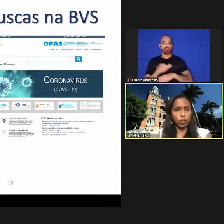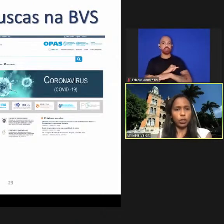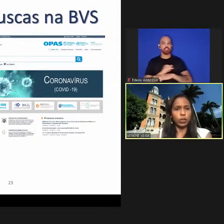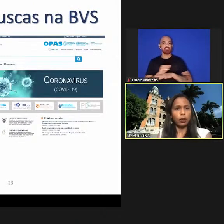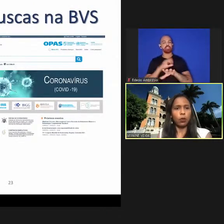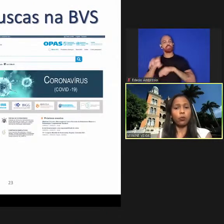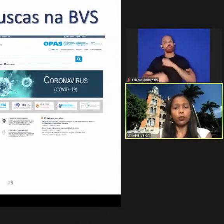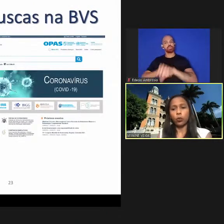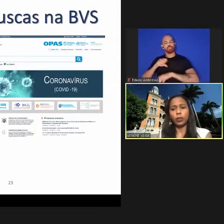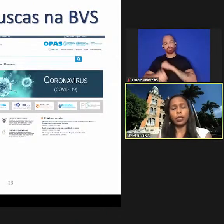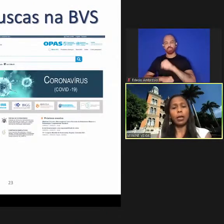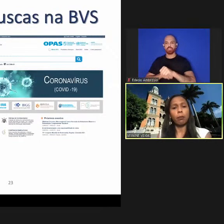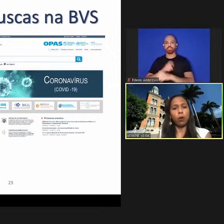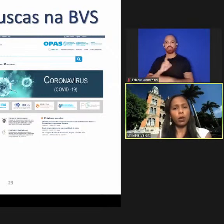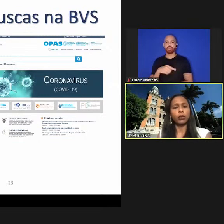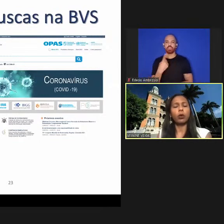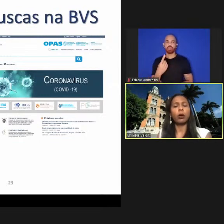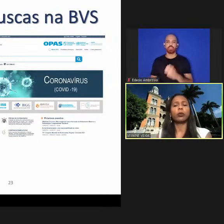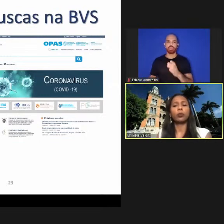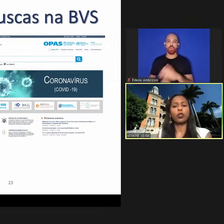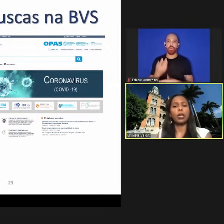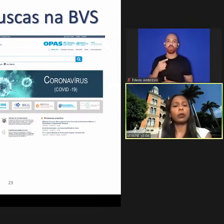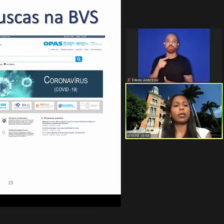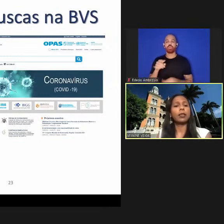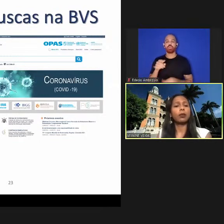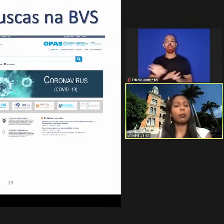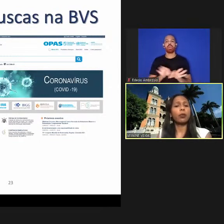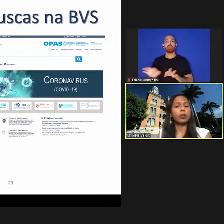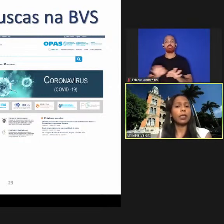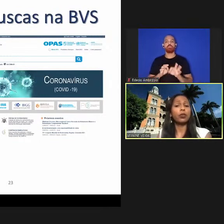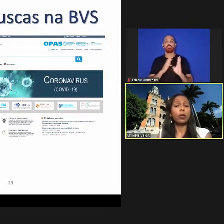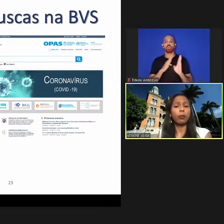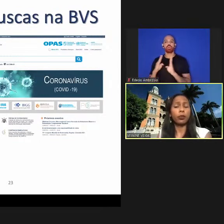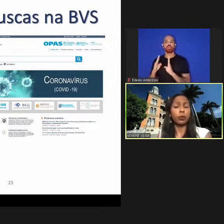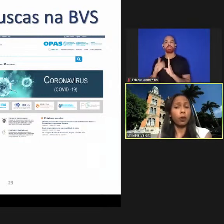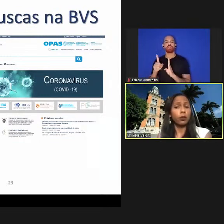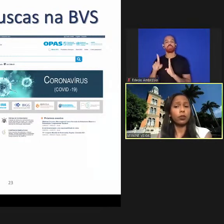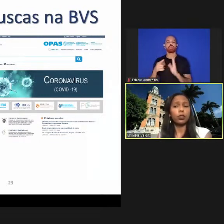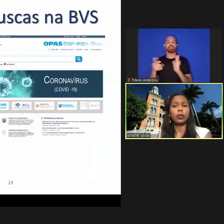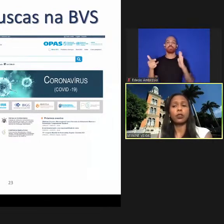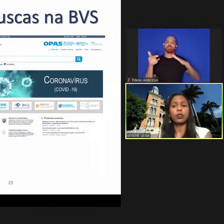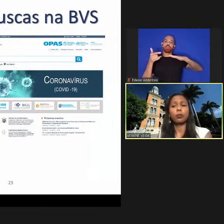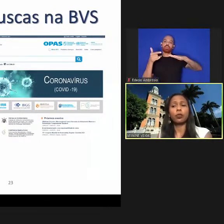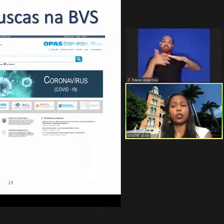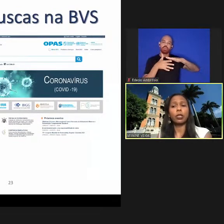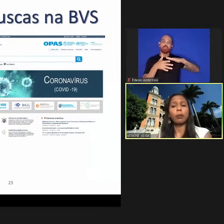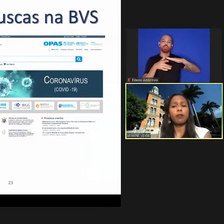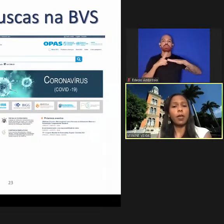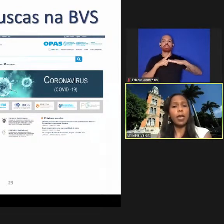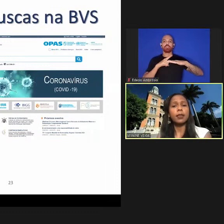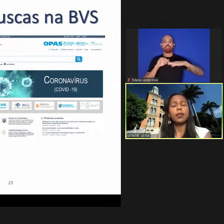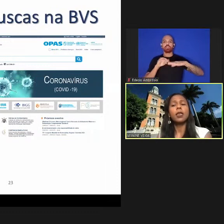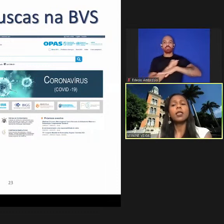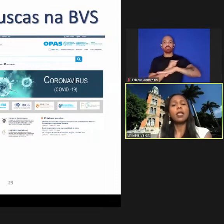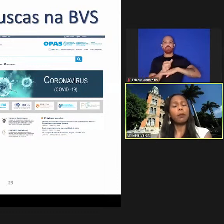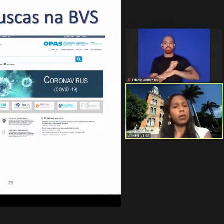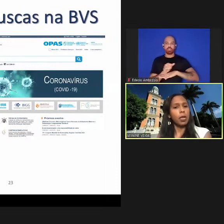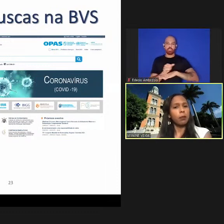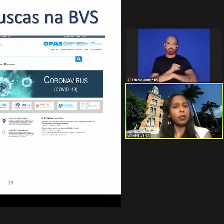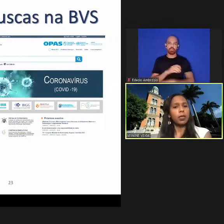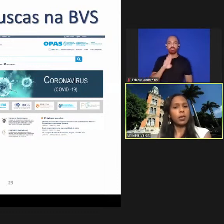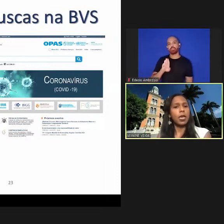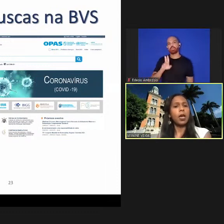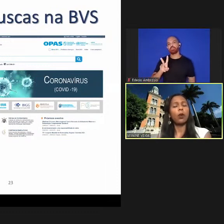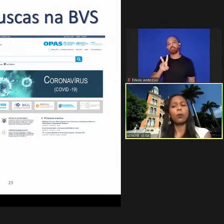que a gente constrói que elabora no âmbito do projeto elas são depositadas no repositório de estratégias de buscas da BVS da